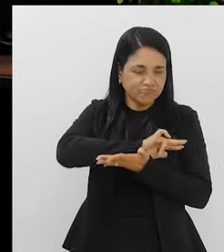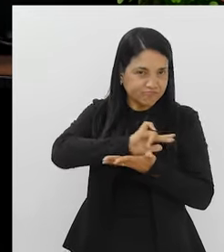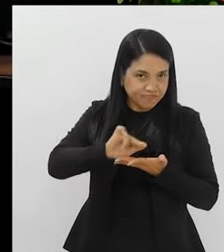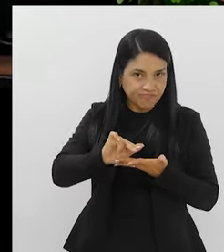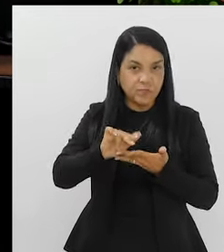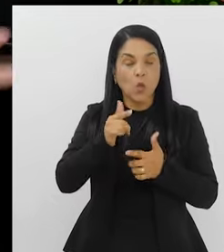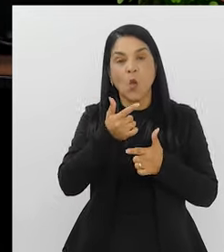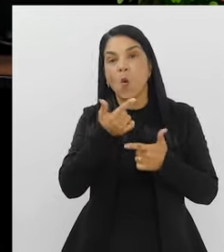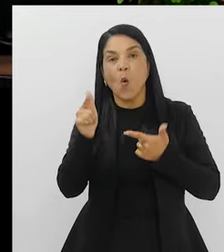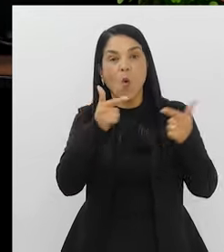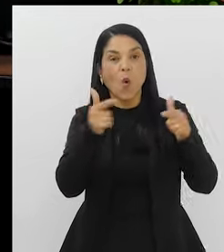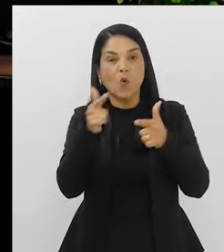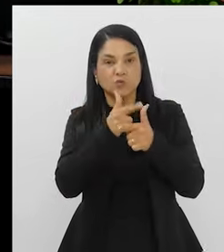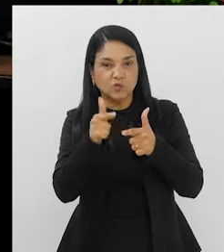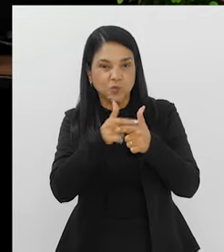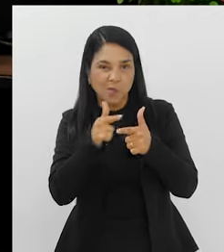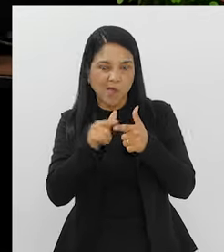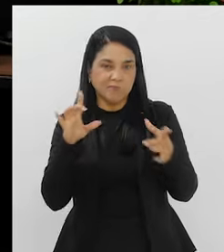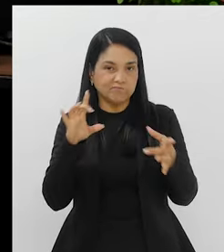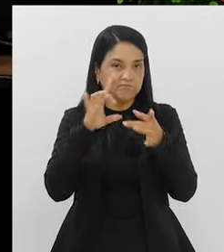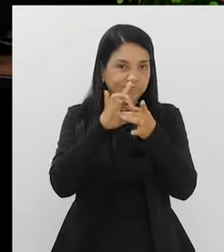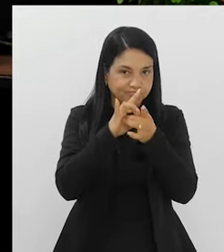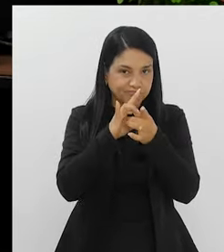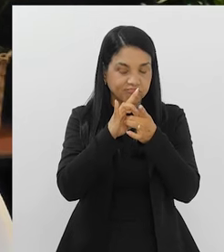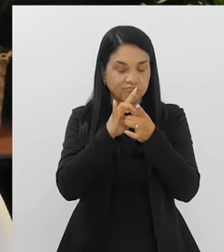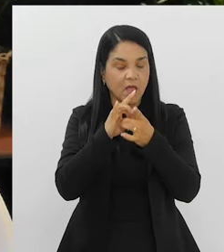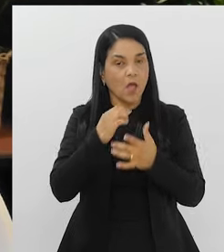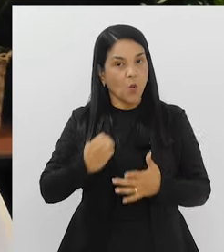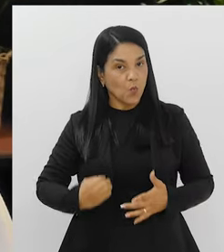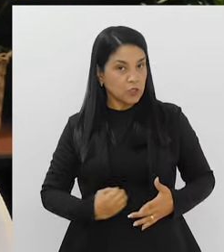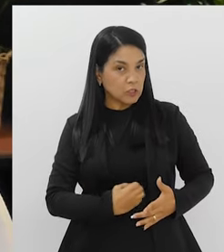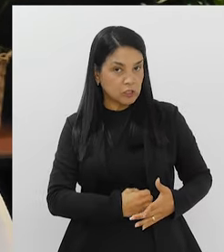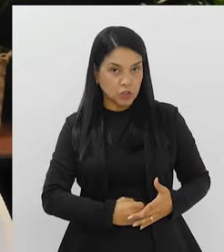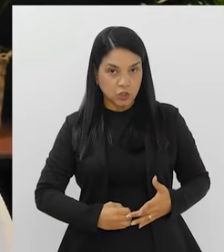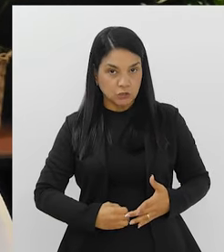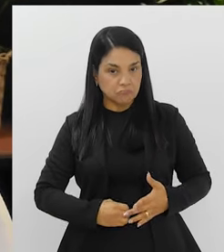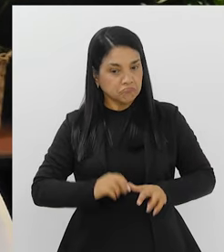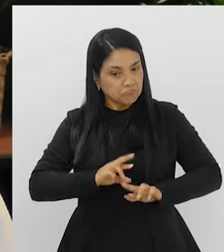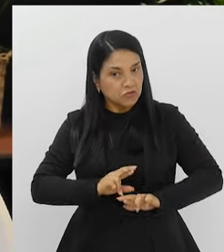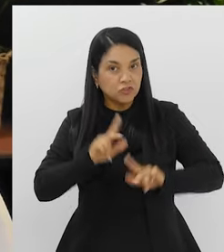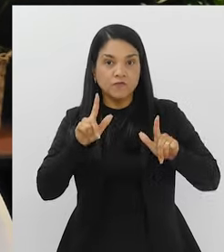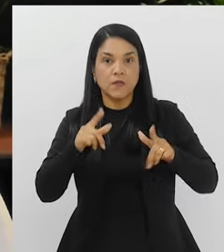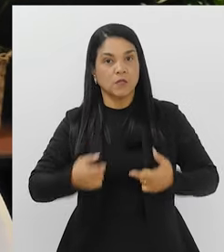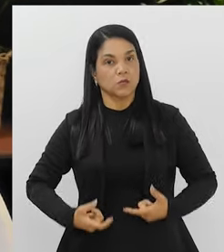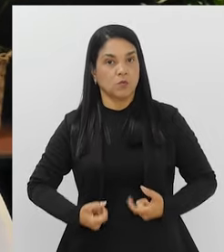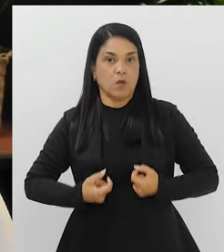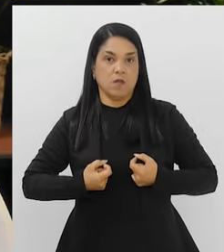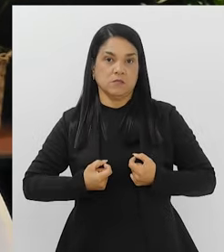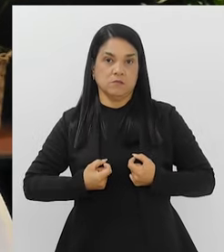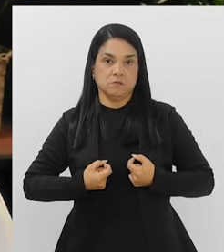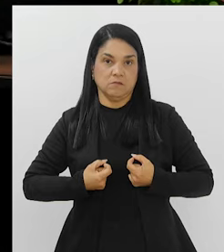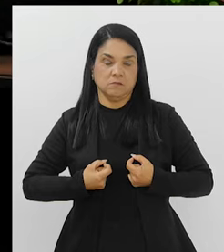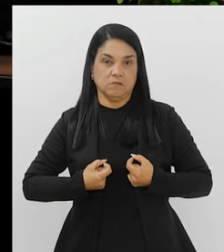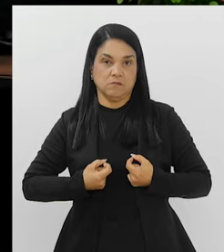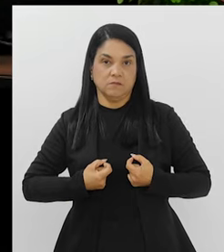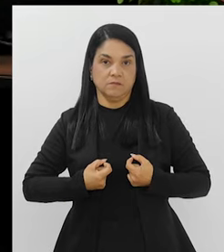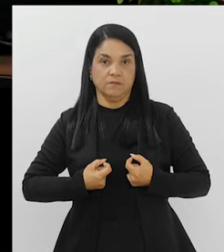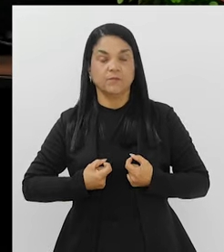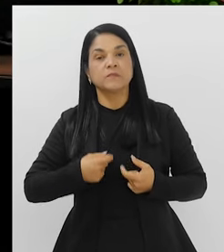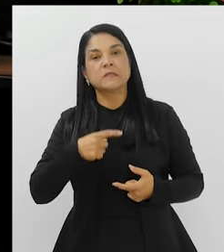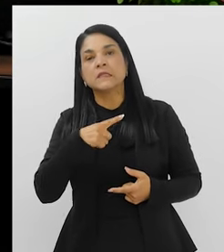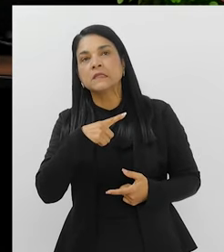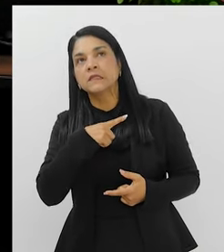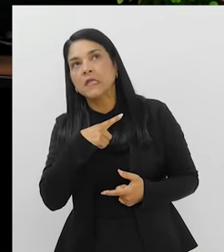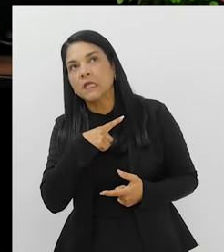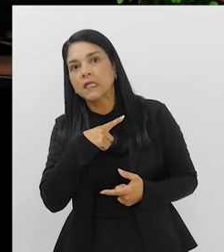problemas podem estar associados ao intestino sem que seja câncer. Nós temos